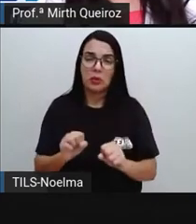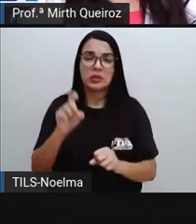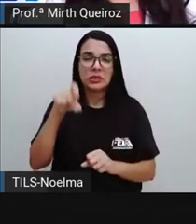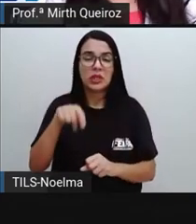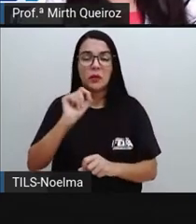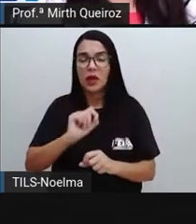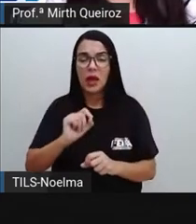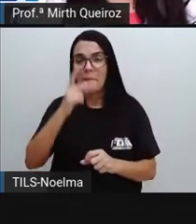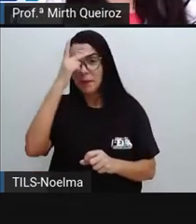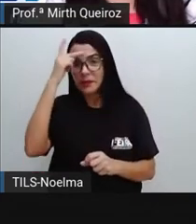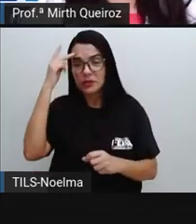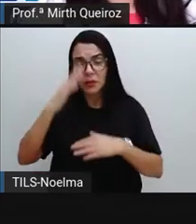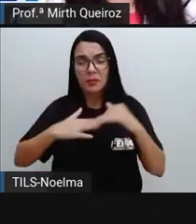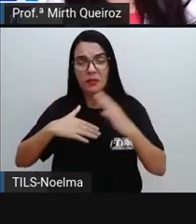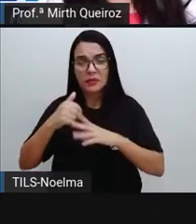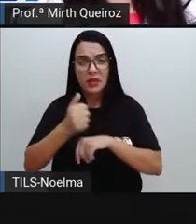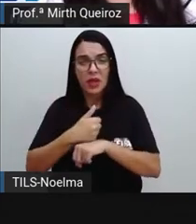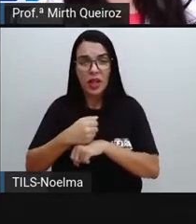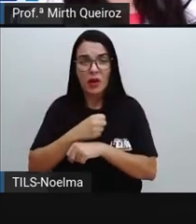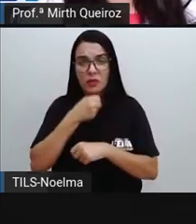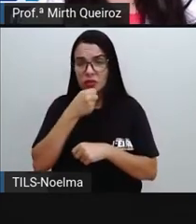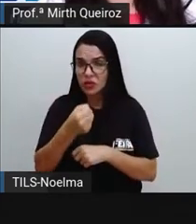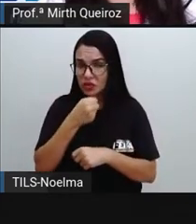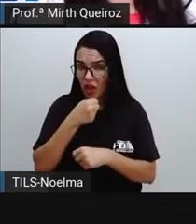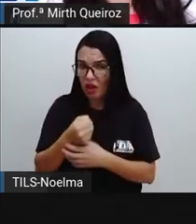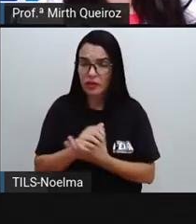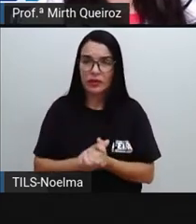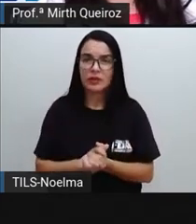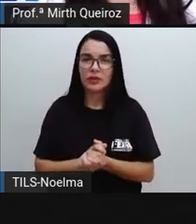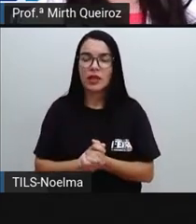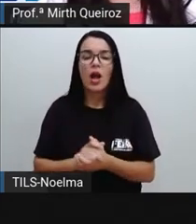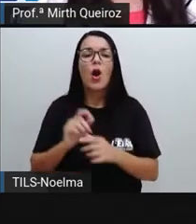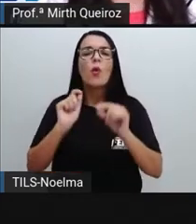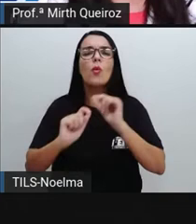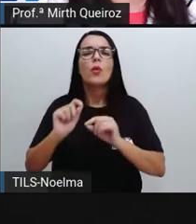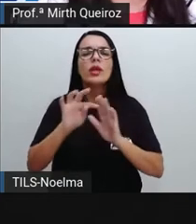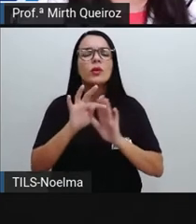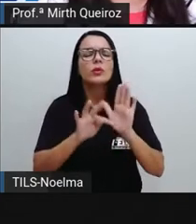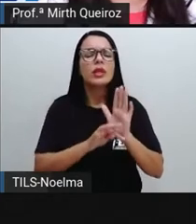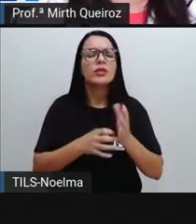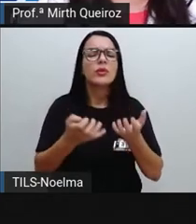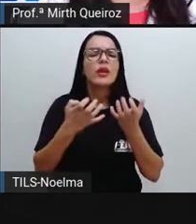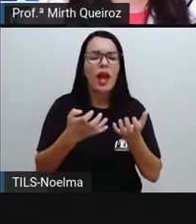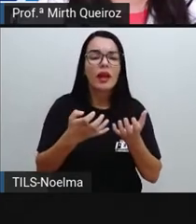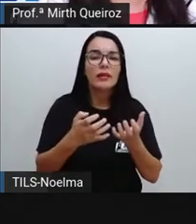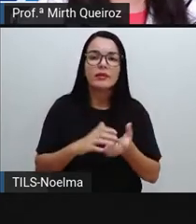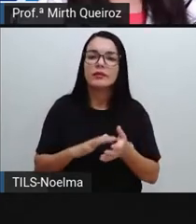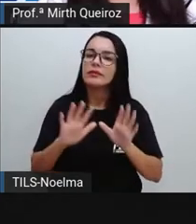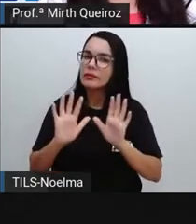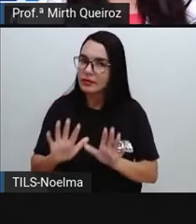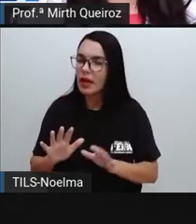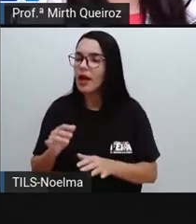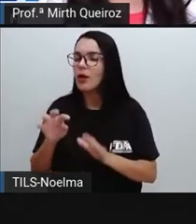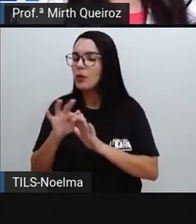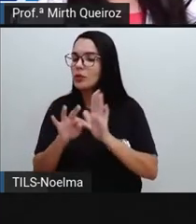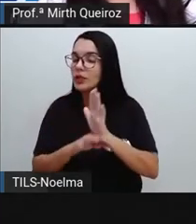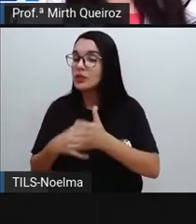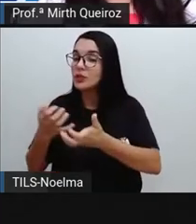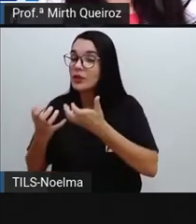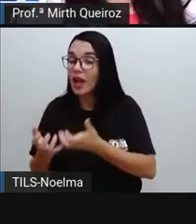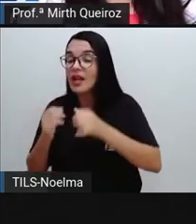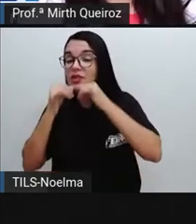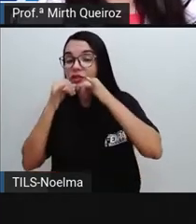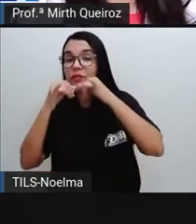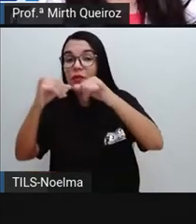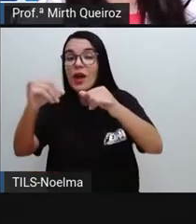E qual é a função desse tipo de texto? A função aí seria divulgar, né? Uma informação, divulgar